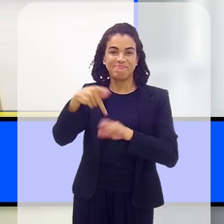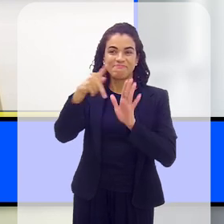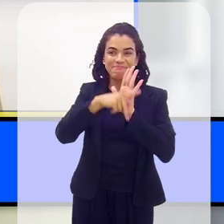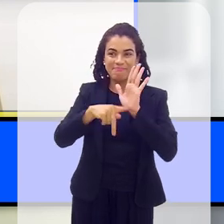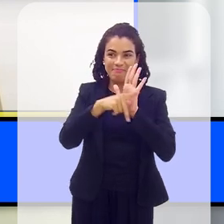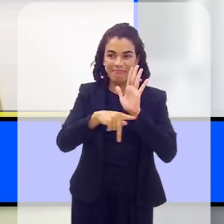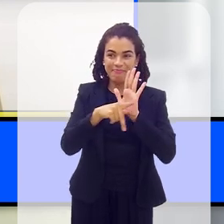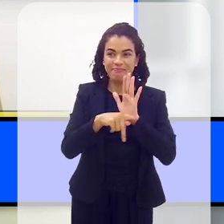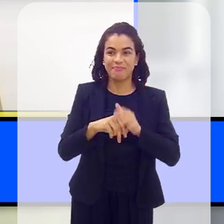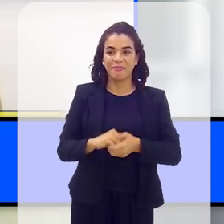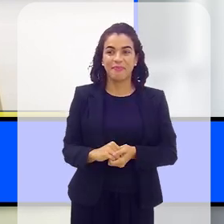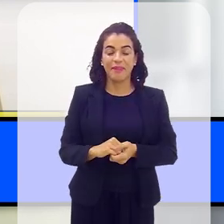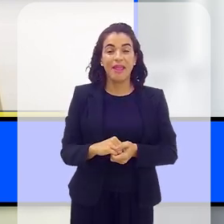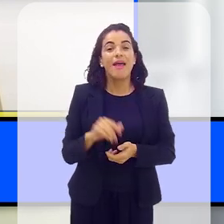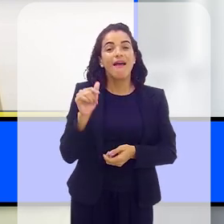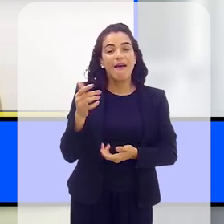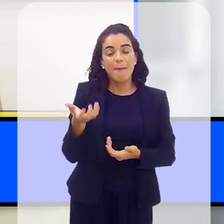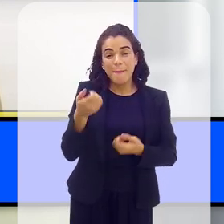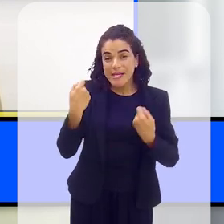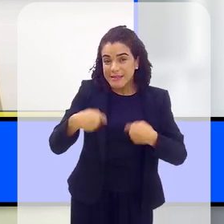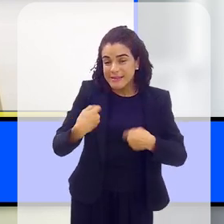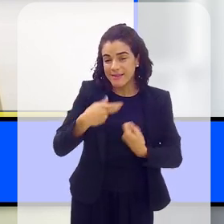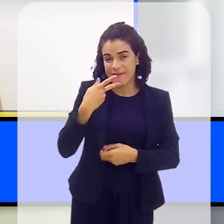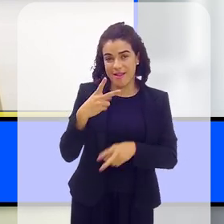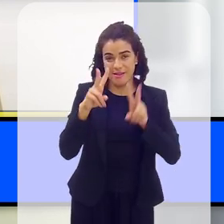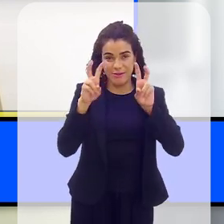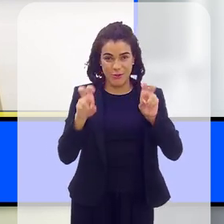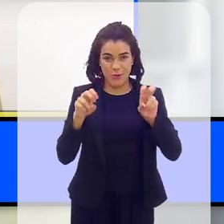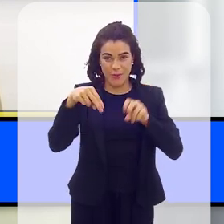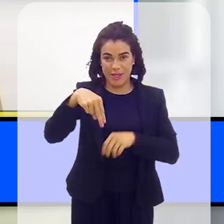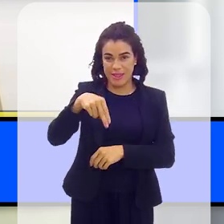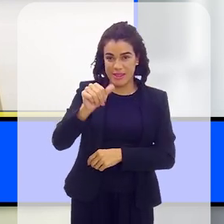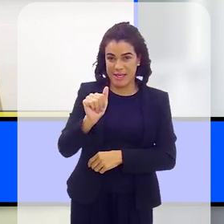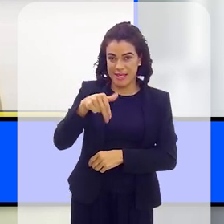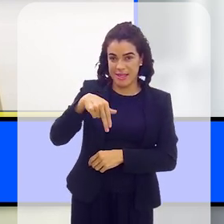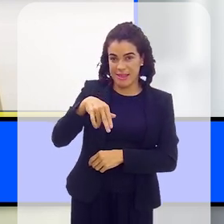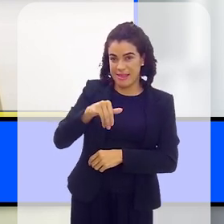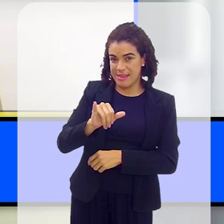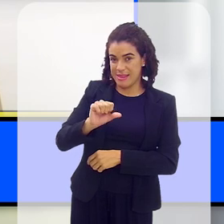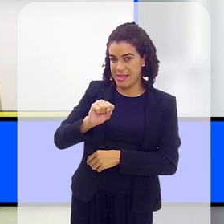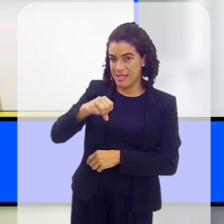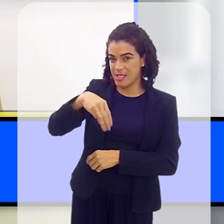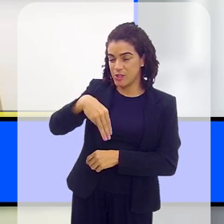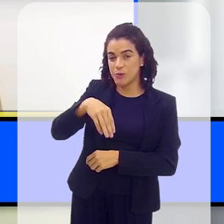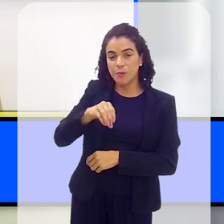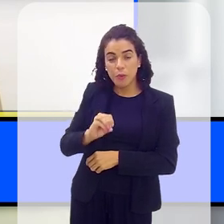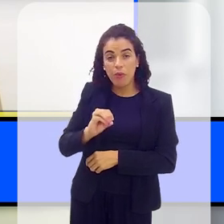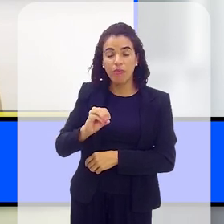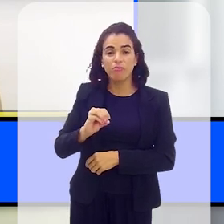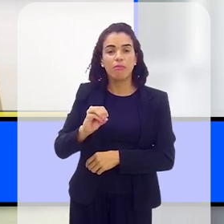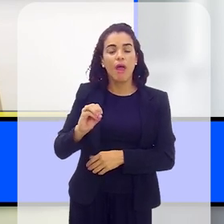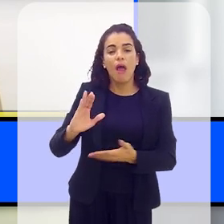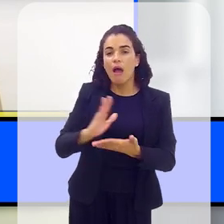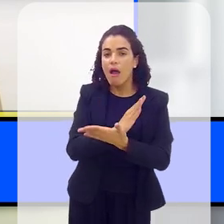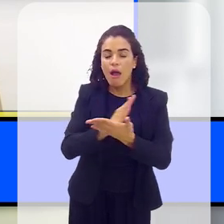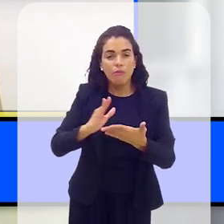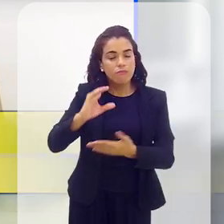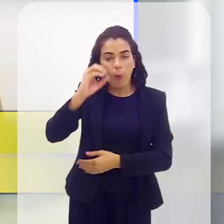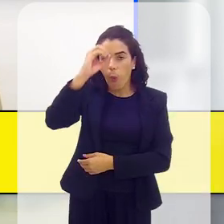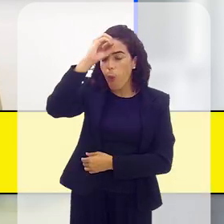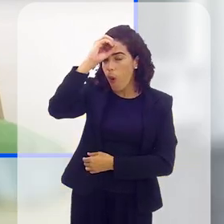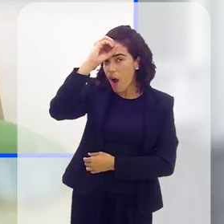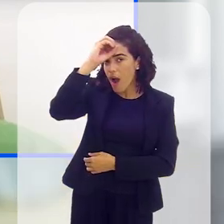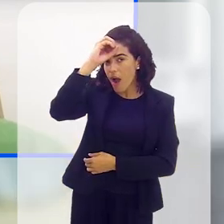foi o que a Kenyan falou. A gente precisa falar sobre o nanismo. Ainda é muito desconhecido. É uma condição que é